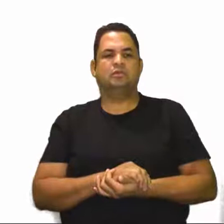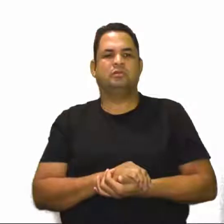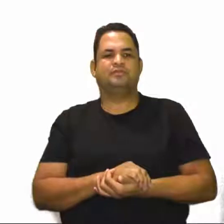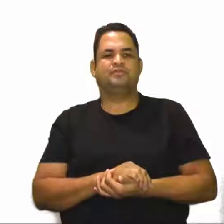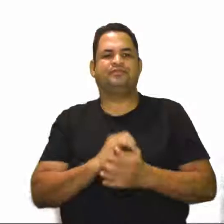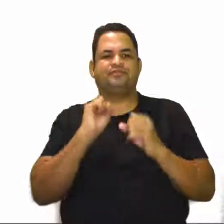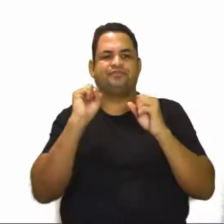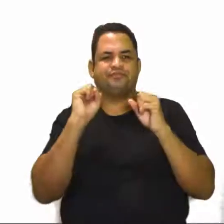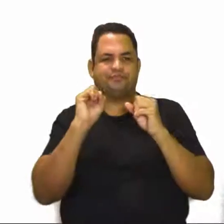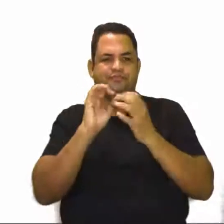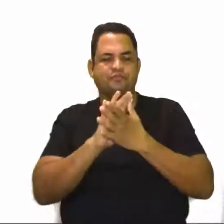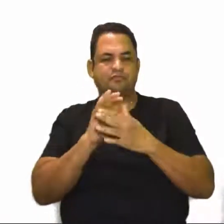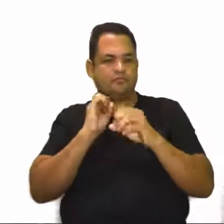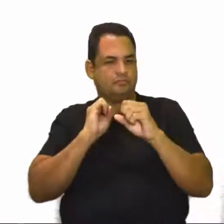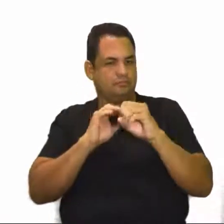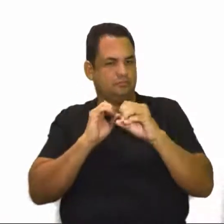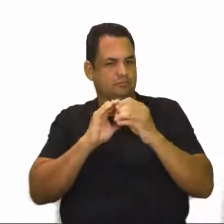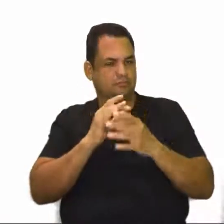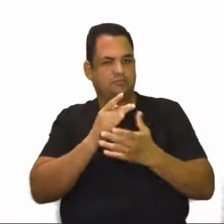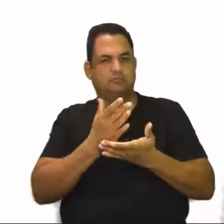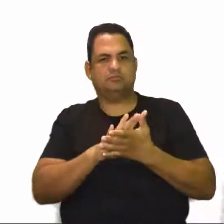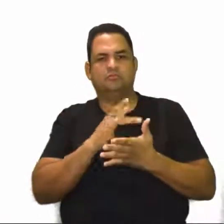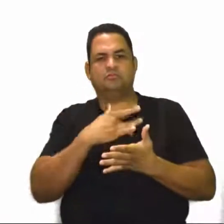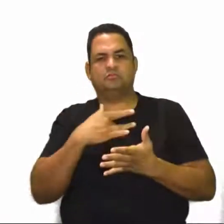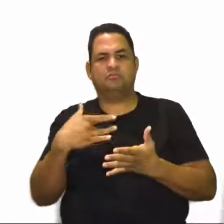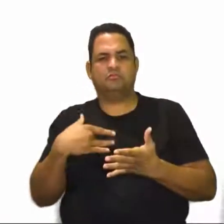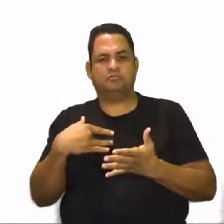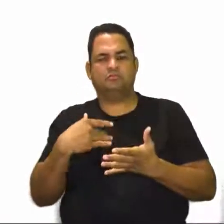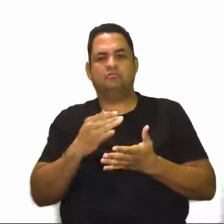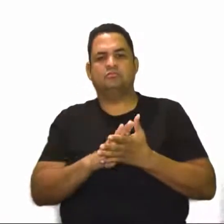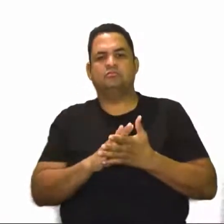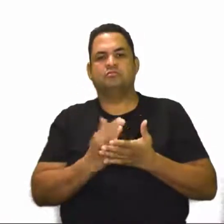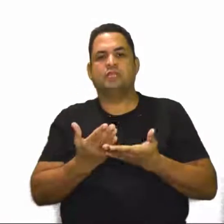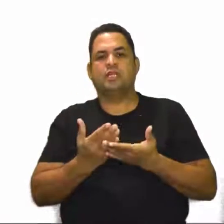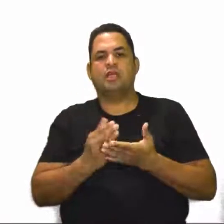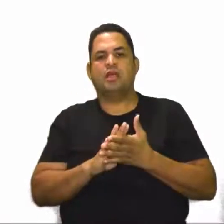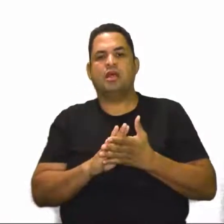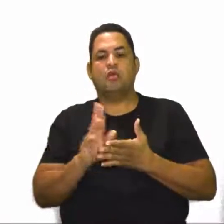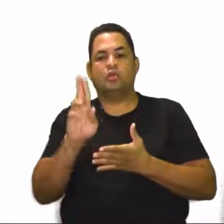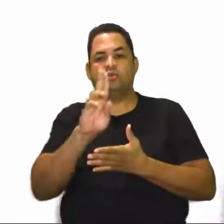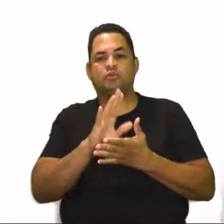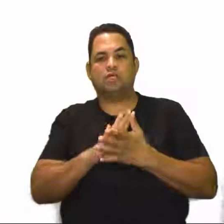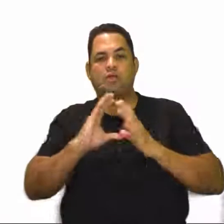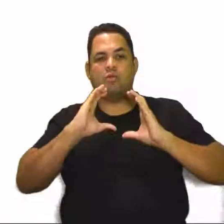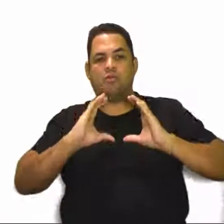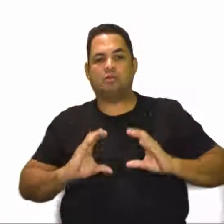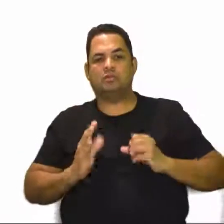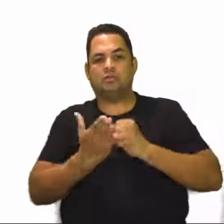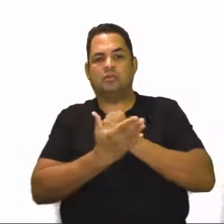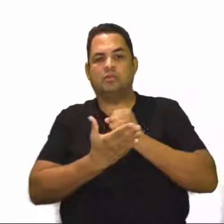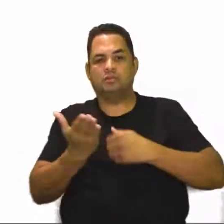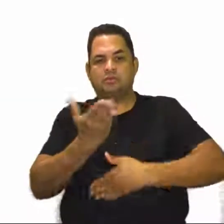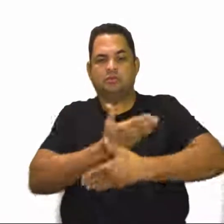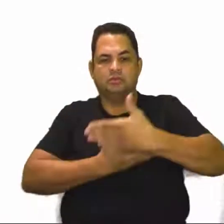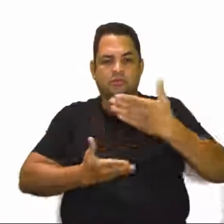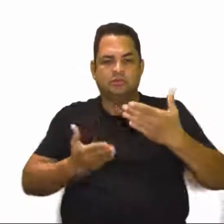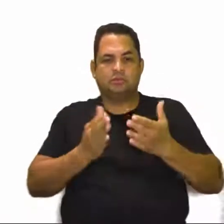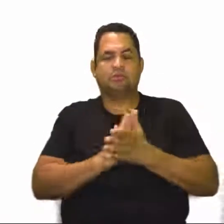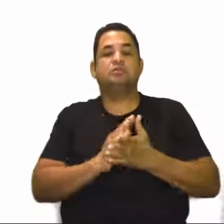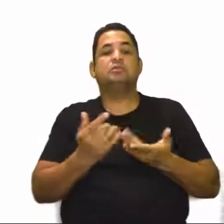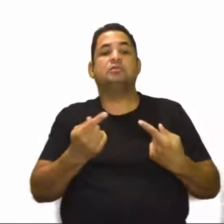o seguinte, a educação física para a saúde pressupõe a adoção de comportamentos com base na interação de fatores